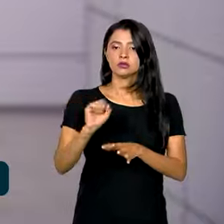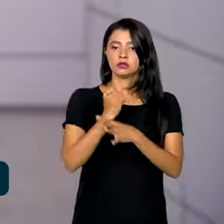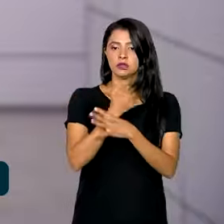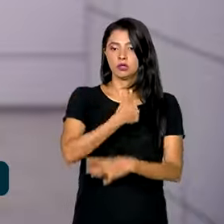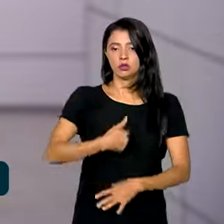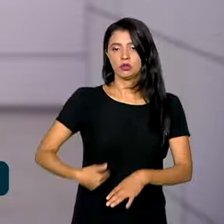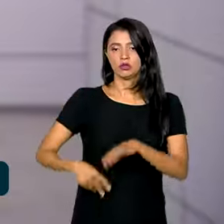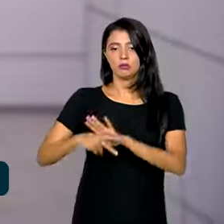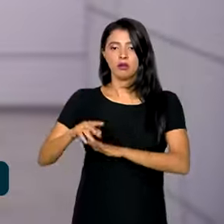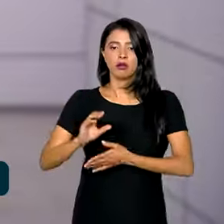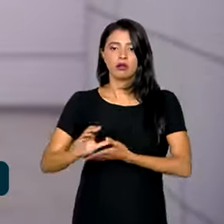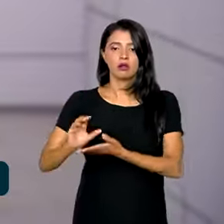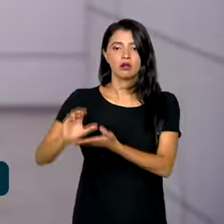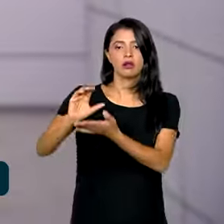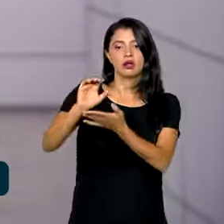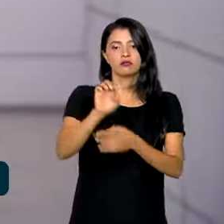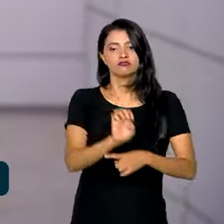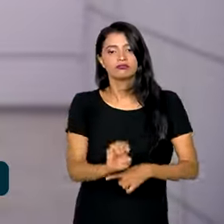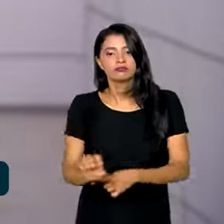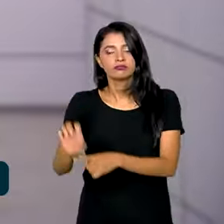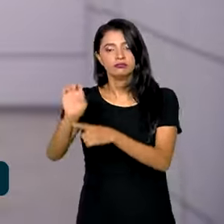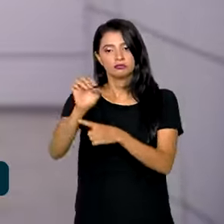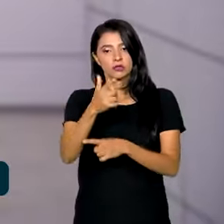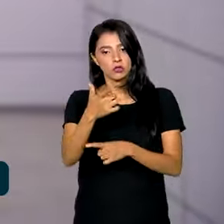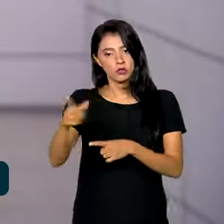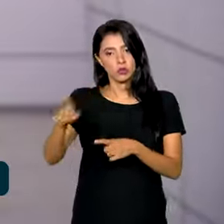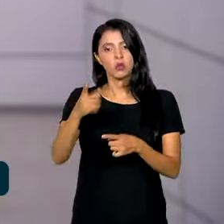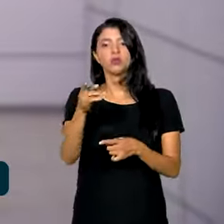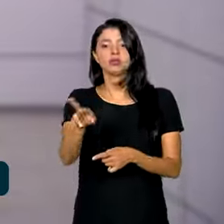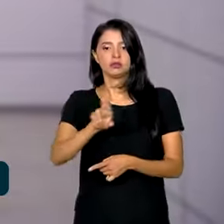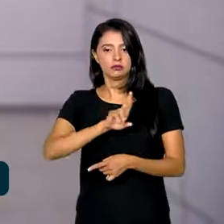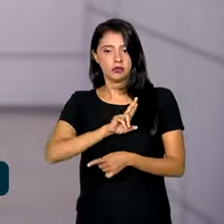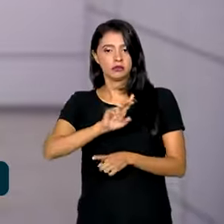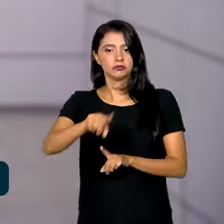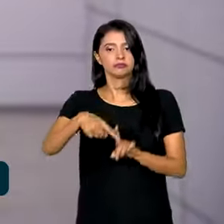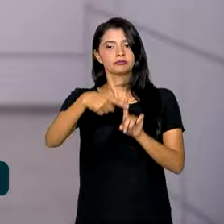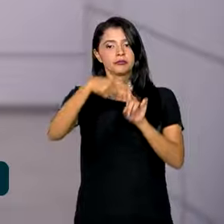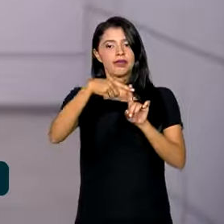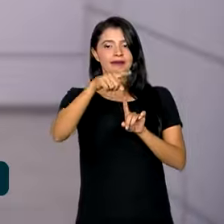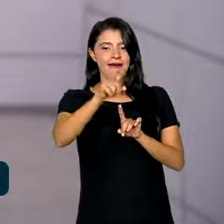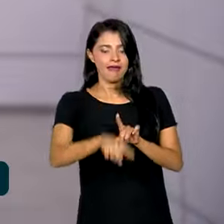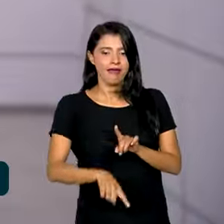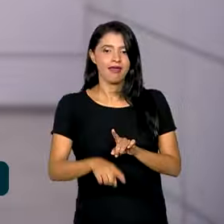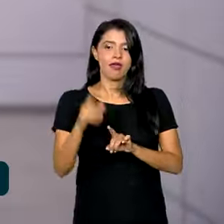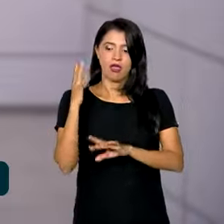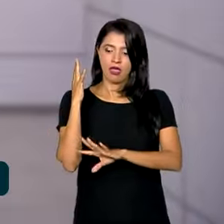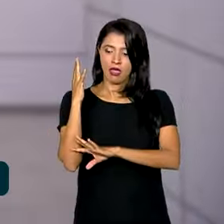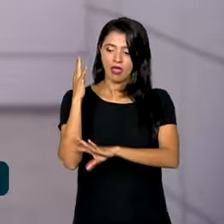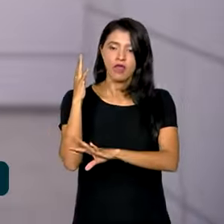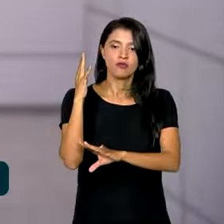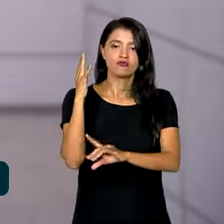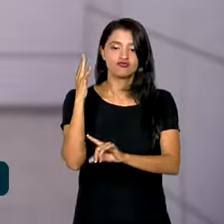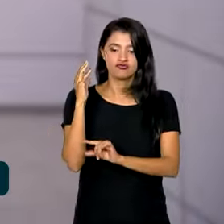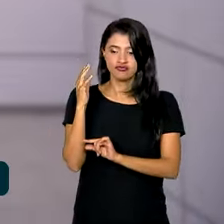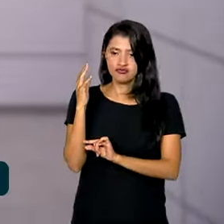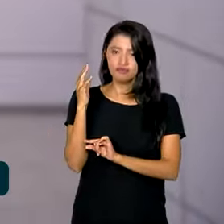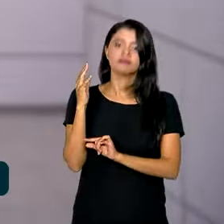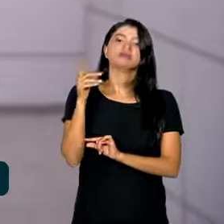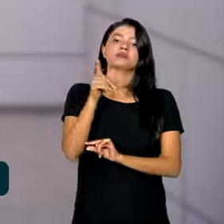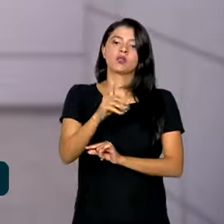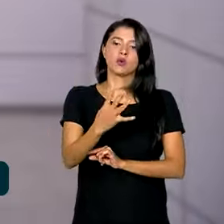para os Estados. Outro resultado positivo foi a redução do desmatamento na Amazônia em